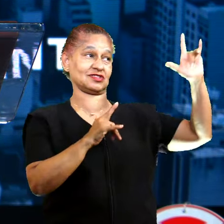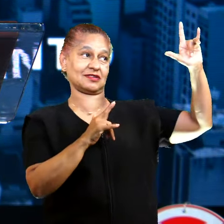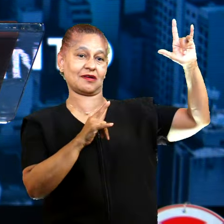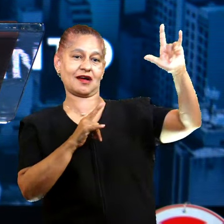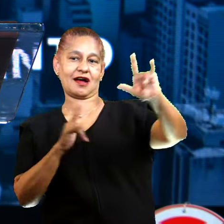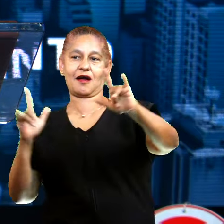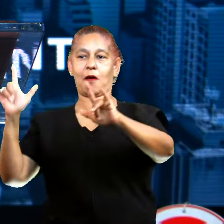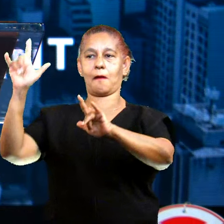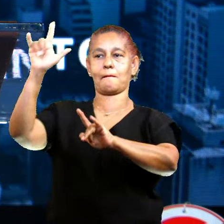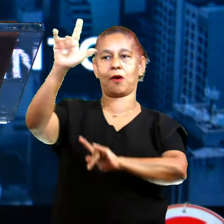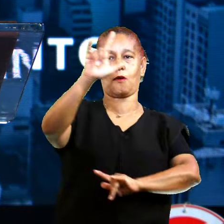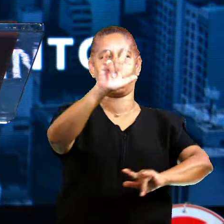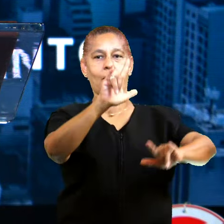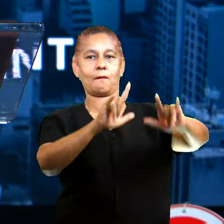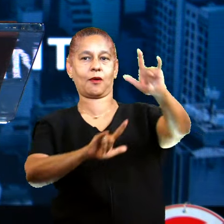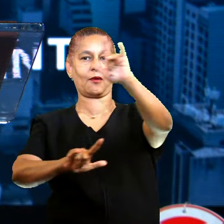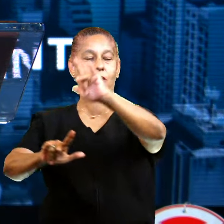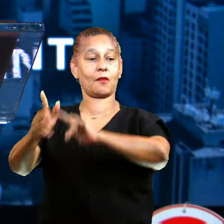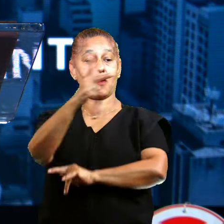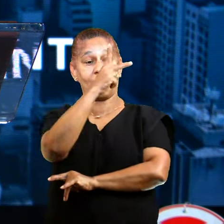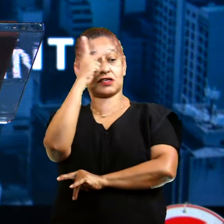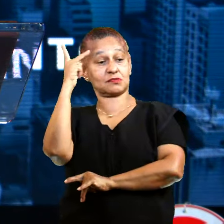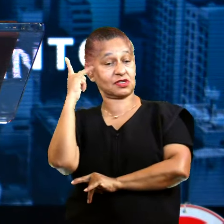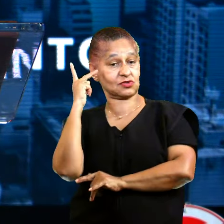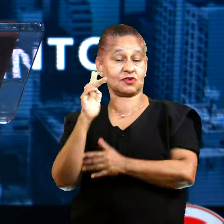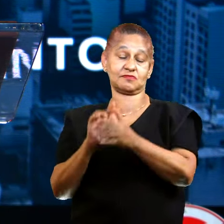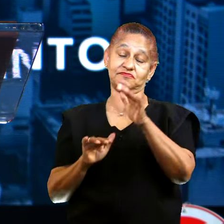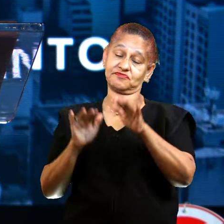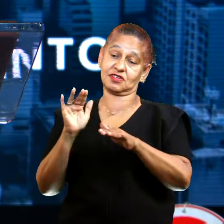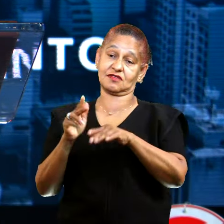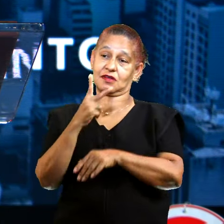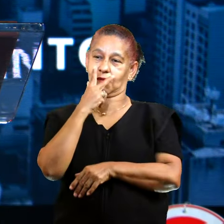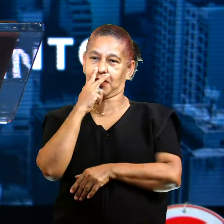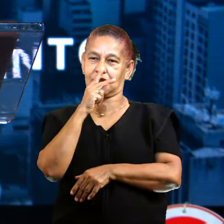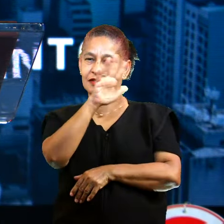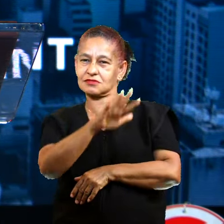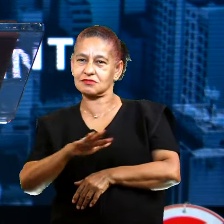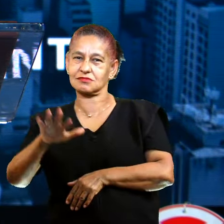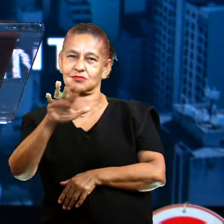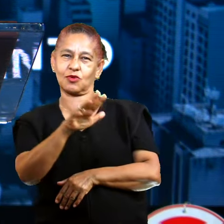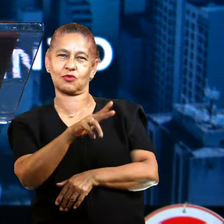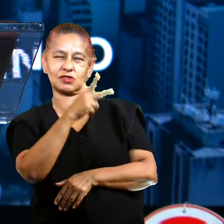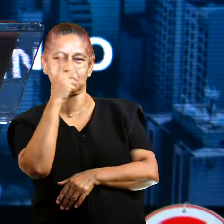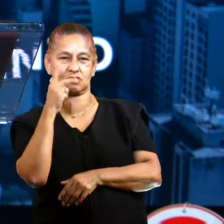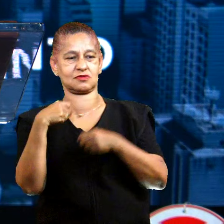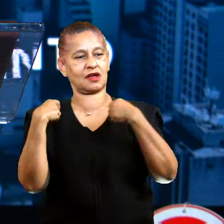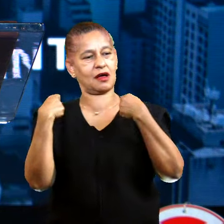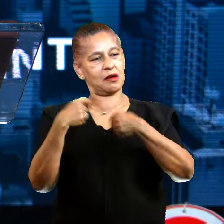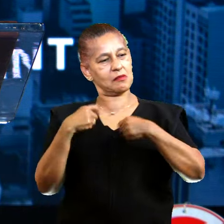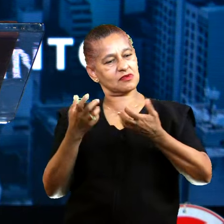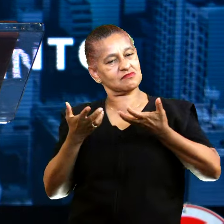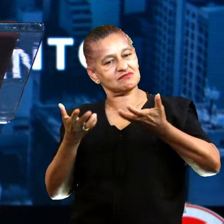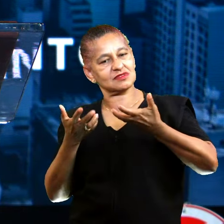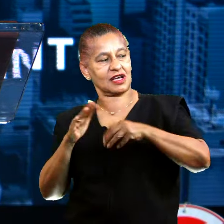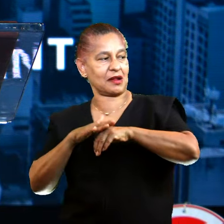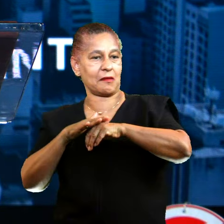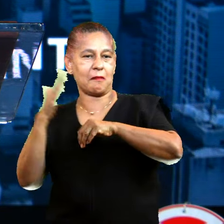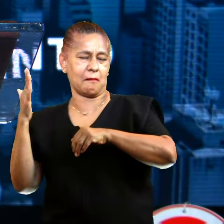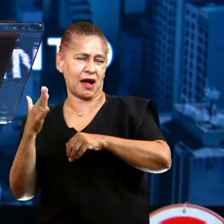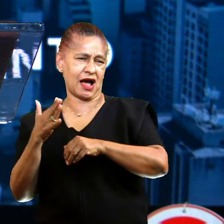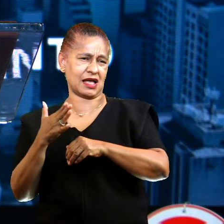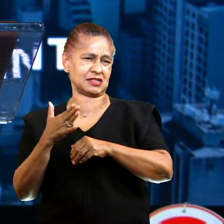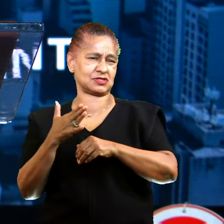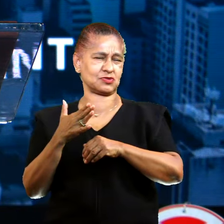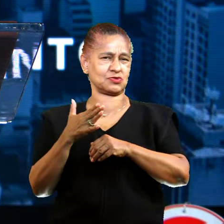Para alguns parece que é melhor a desordem com seus males do que a sanidade mental e